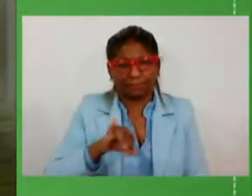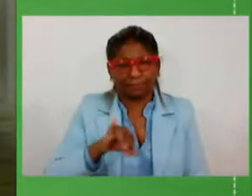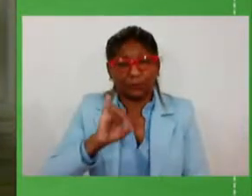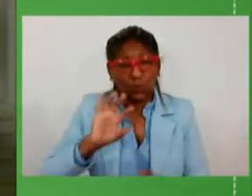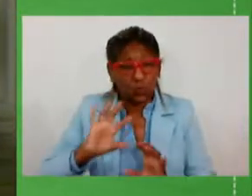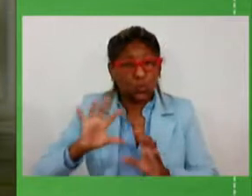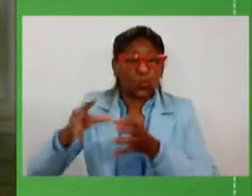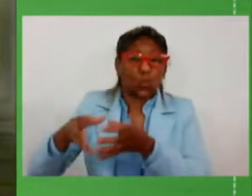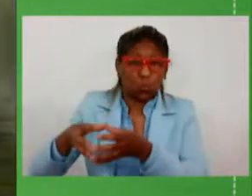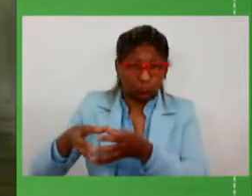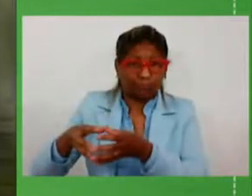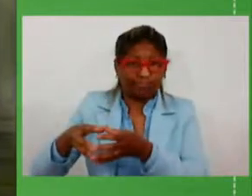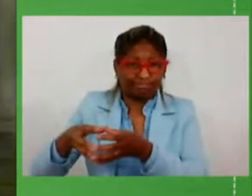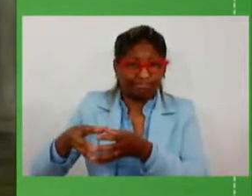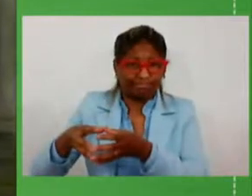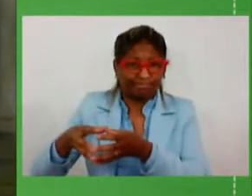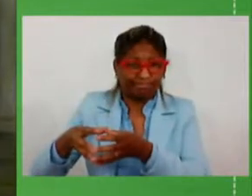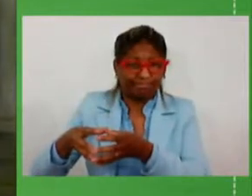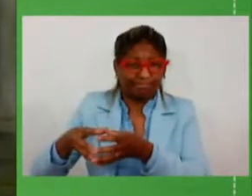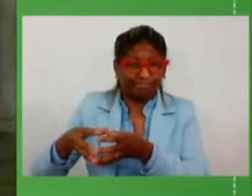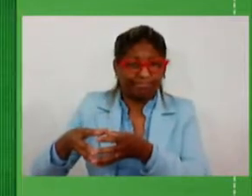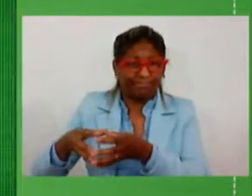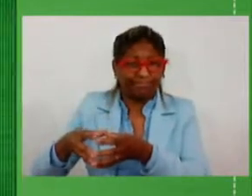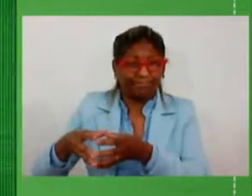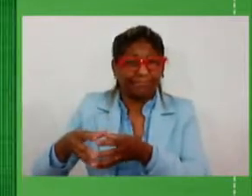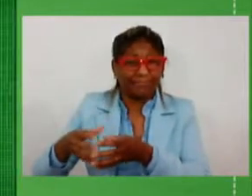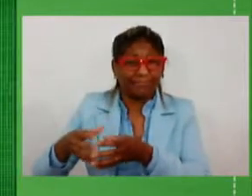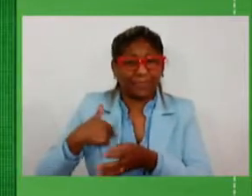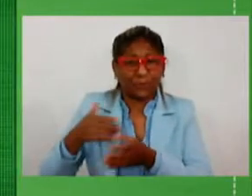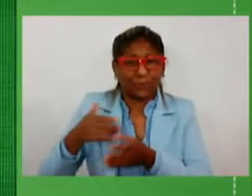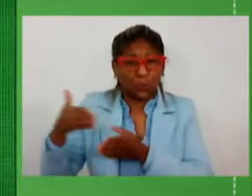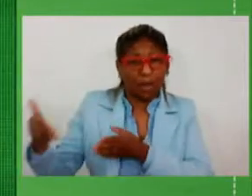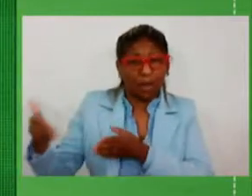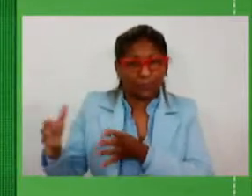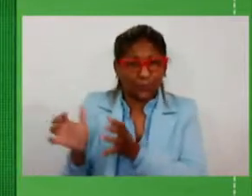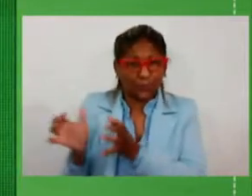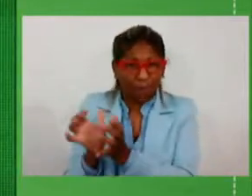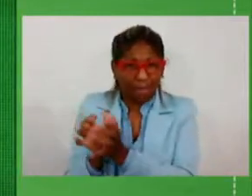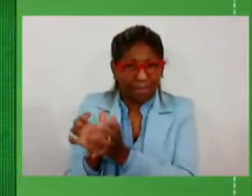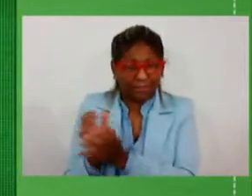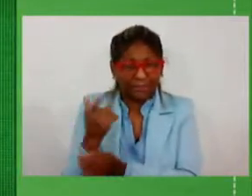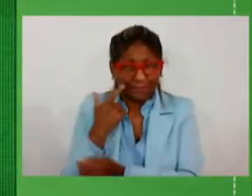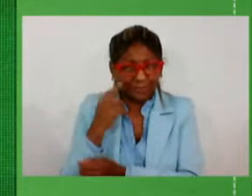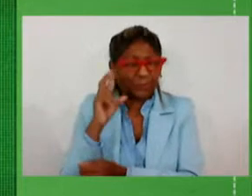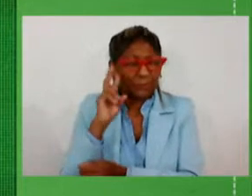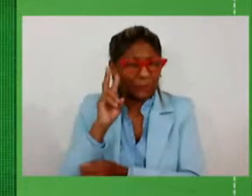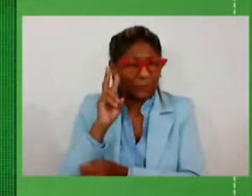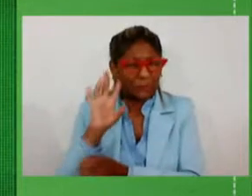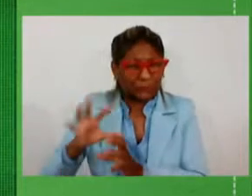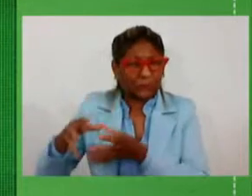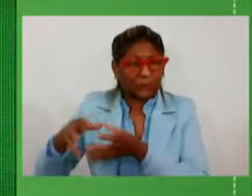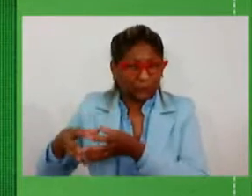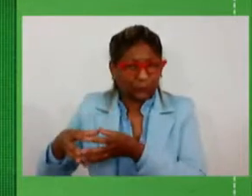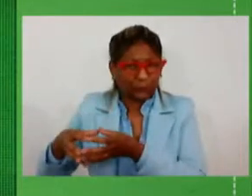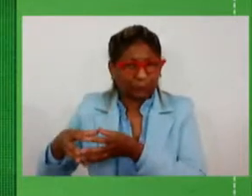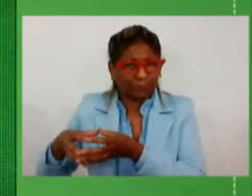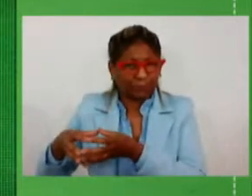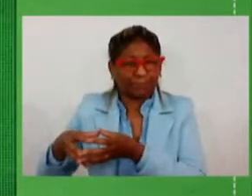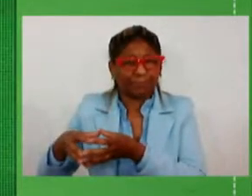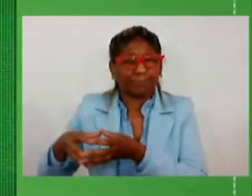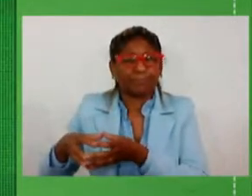parlamentares eu estava falando agora ali ao lado com alguns colegas que foram